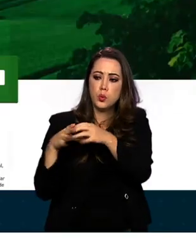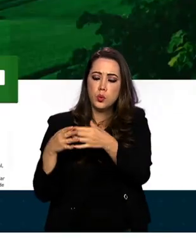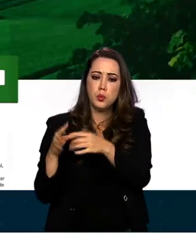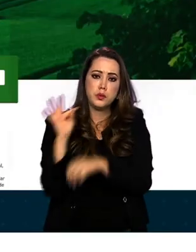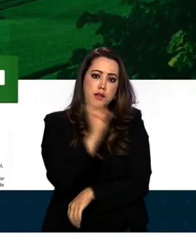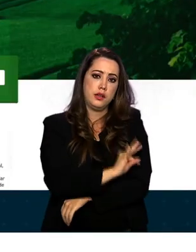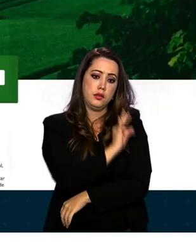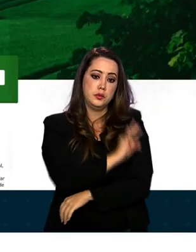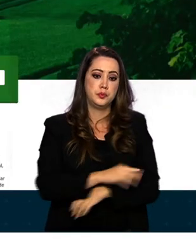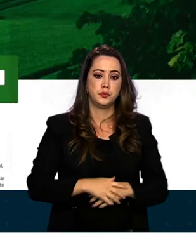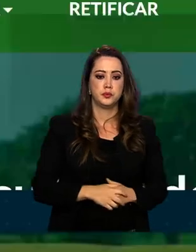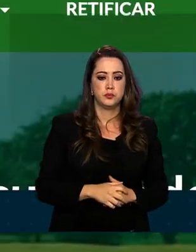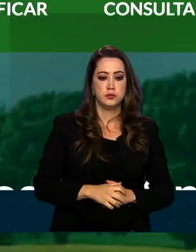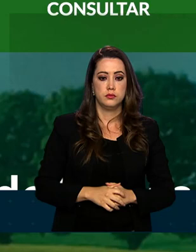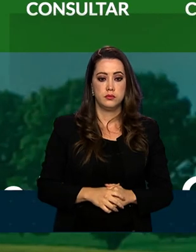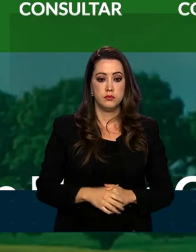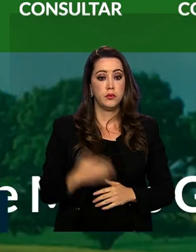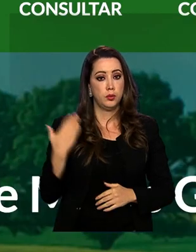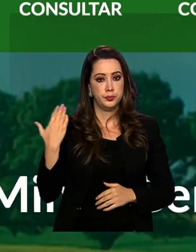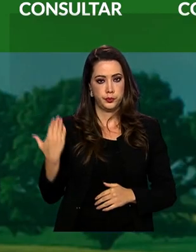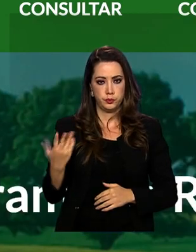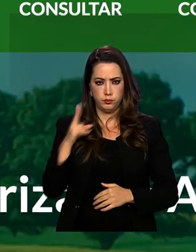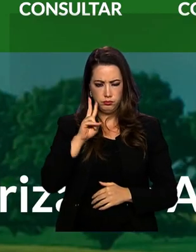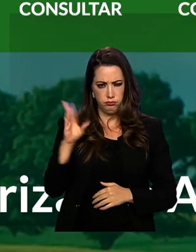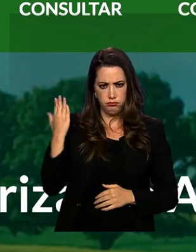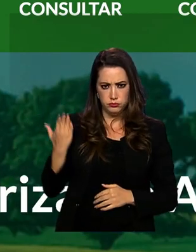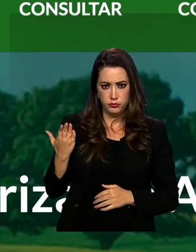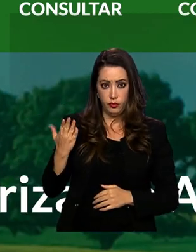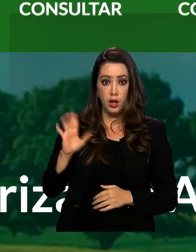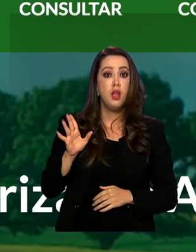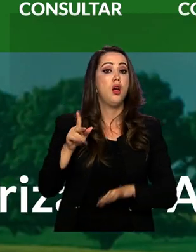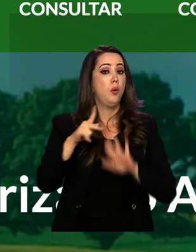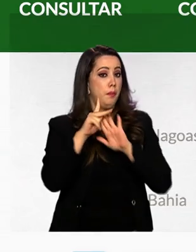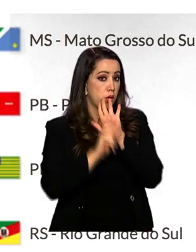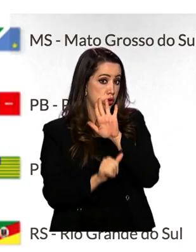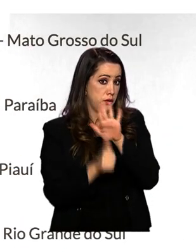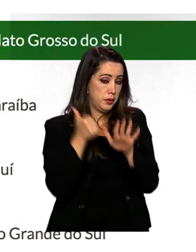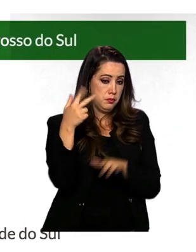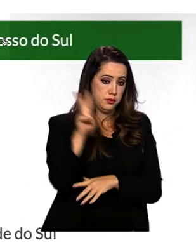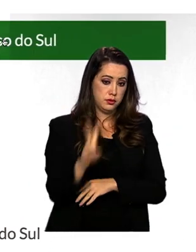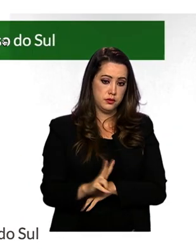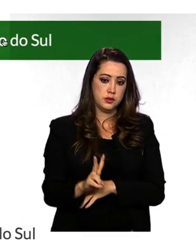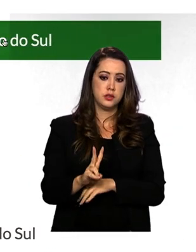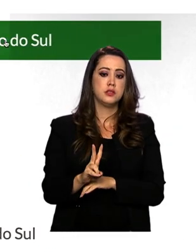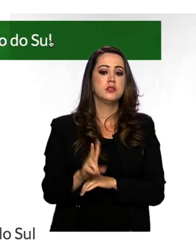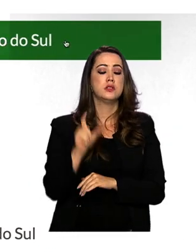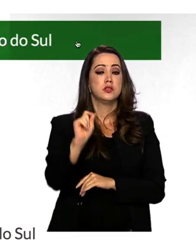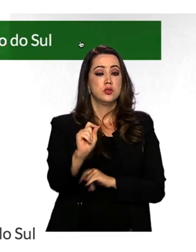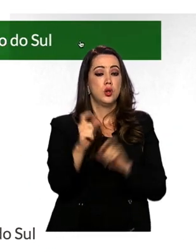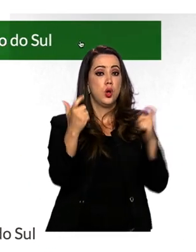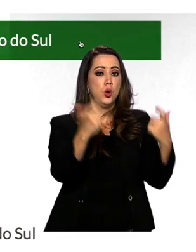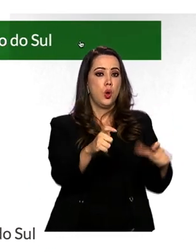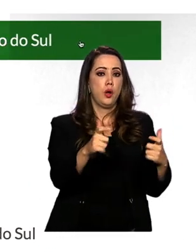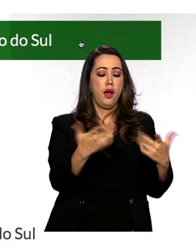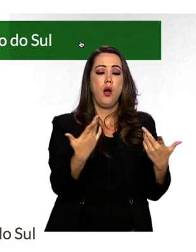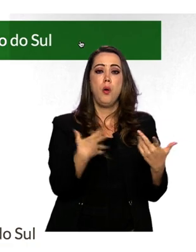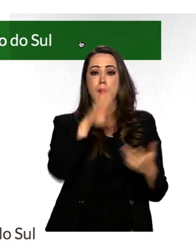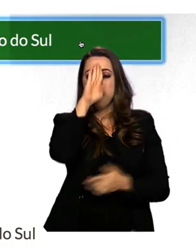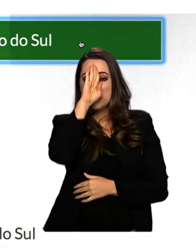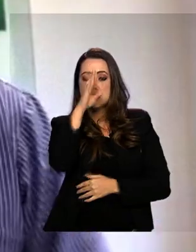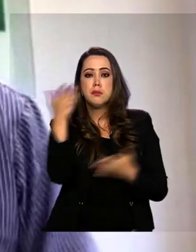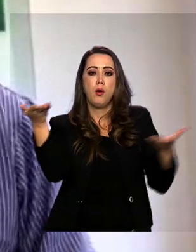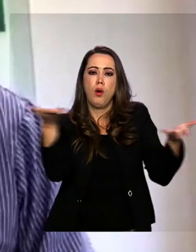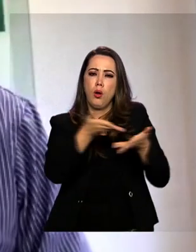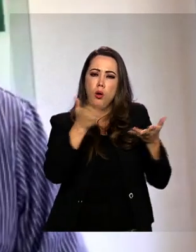técnicas. A ferramenta faz parte de um projeto piloto, que será testado primeiramente em Mato Grosso do